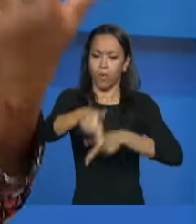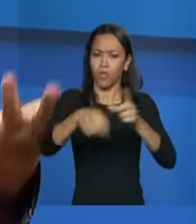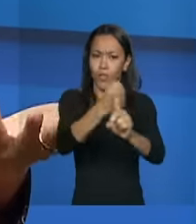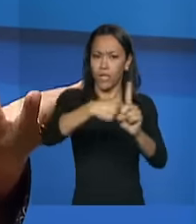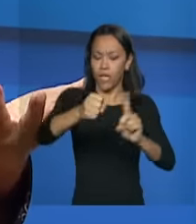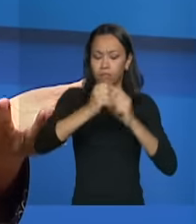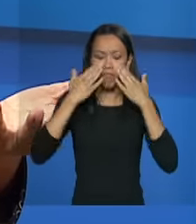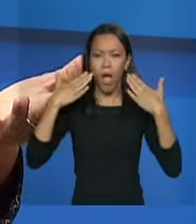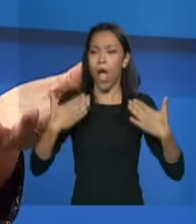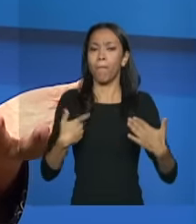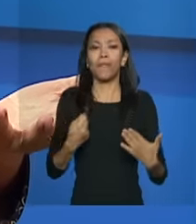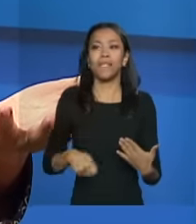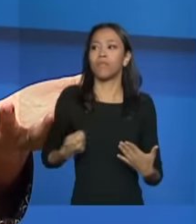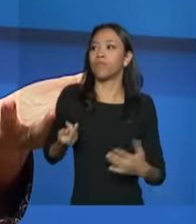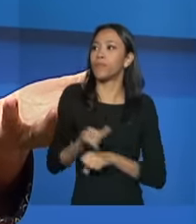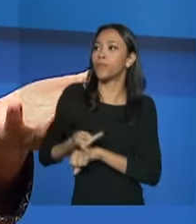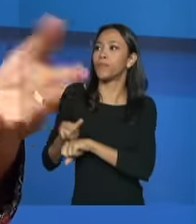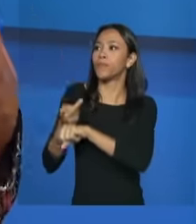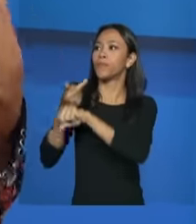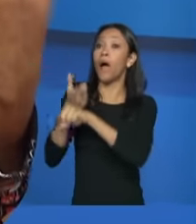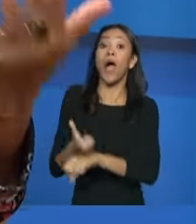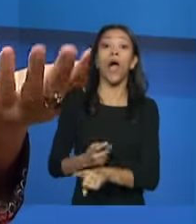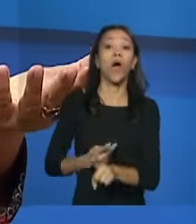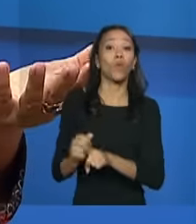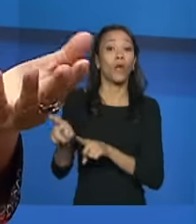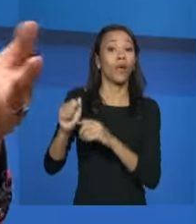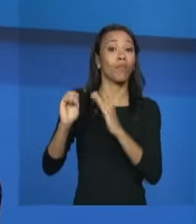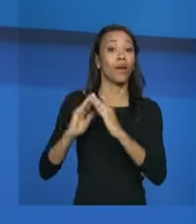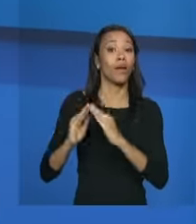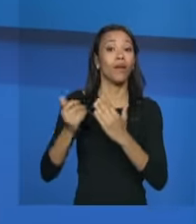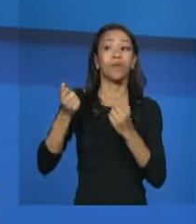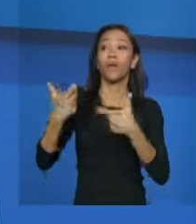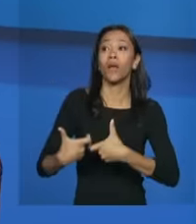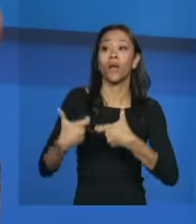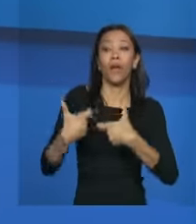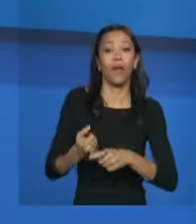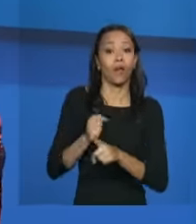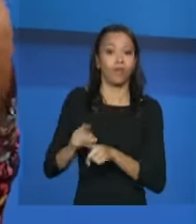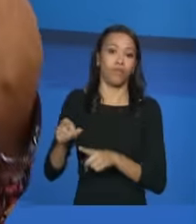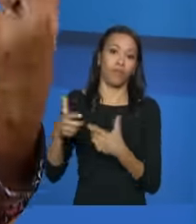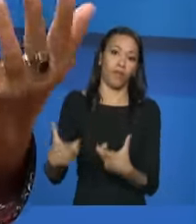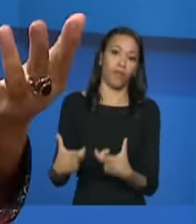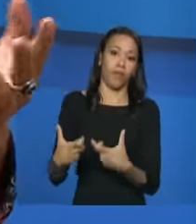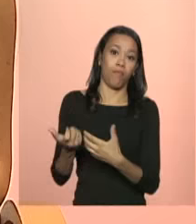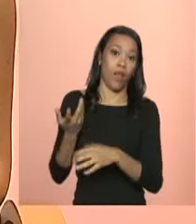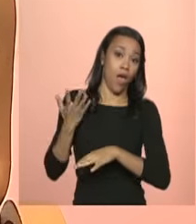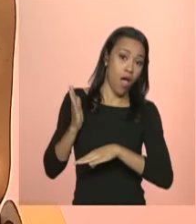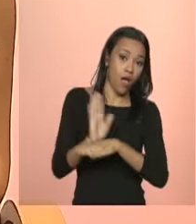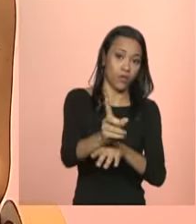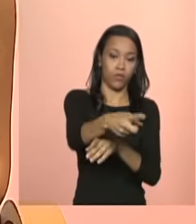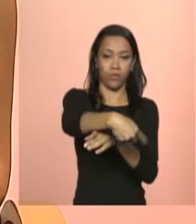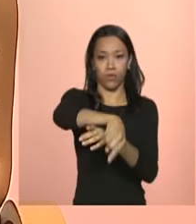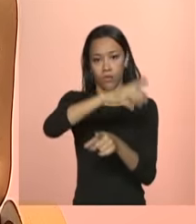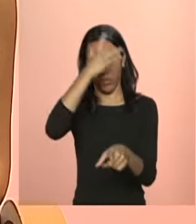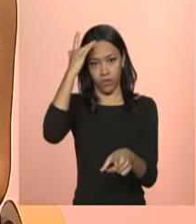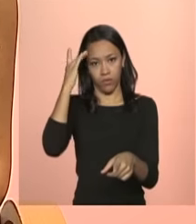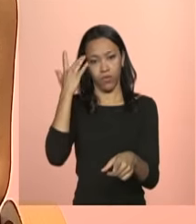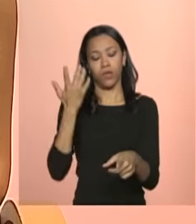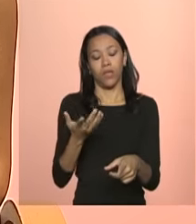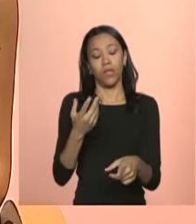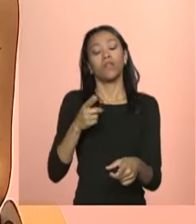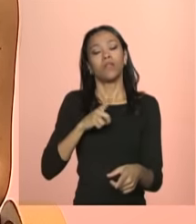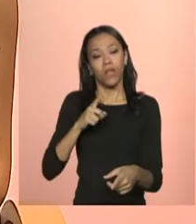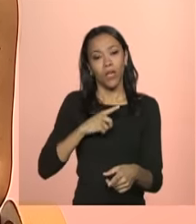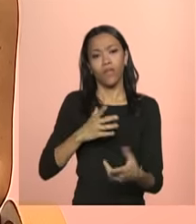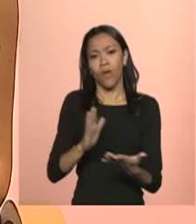precisa alugar um imóvel para implantar um serviço desse a gente já teve casos de abaixo-assinados para proibir a